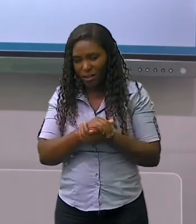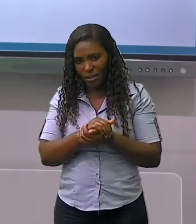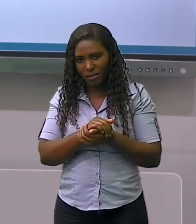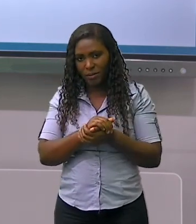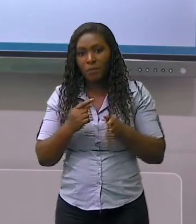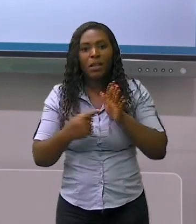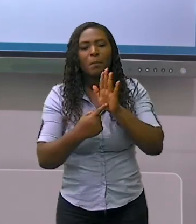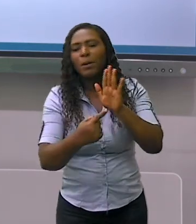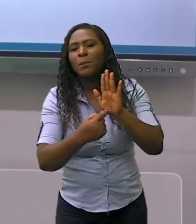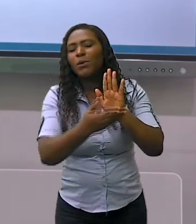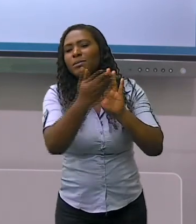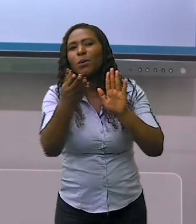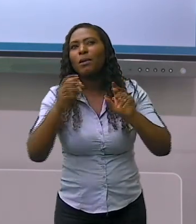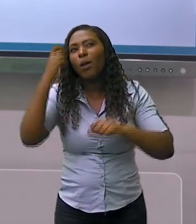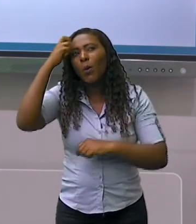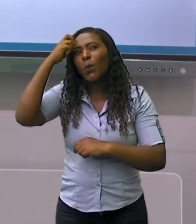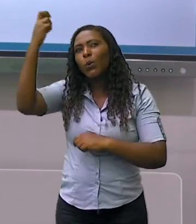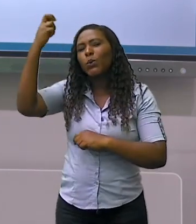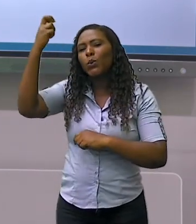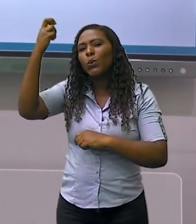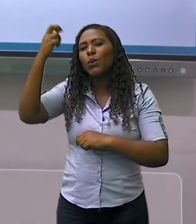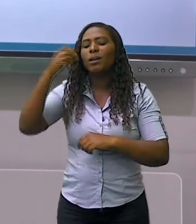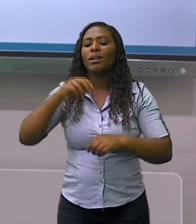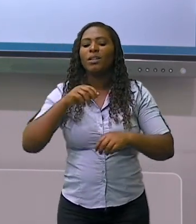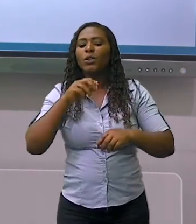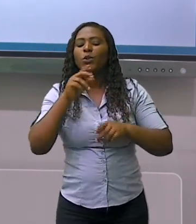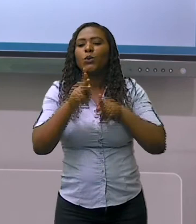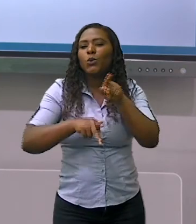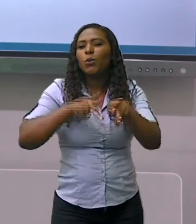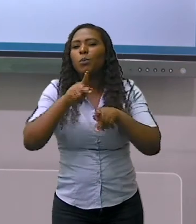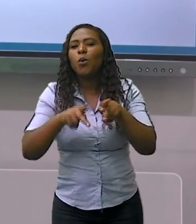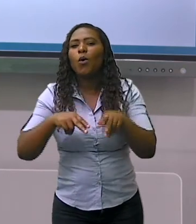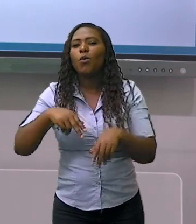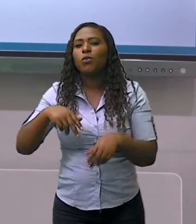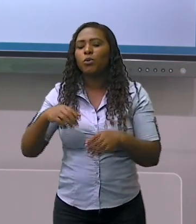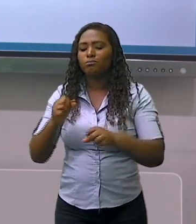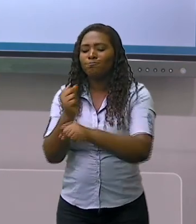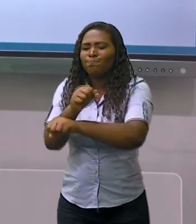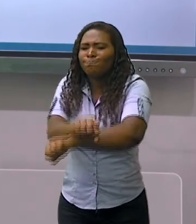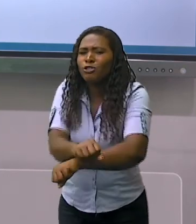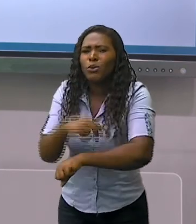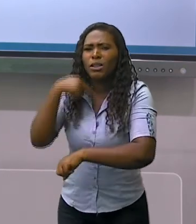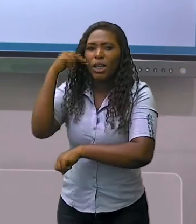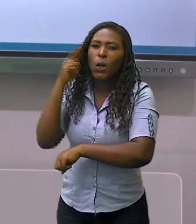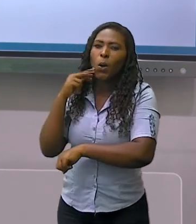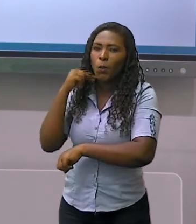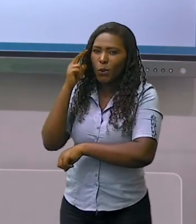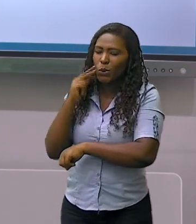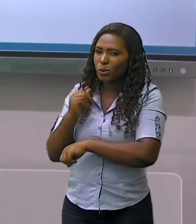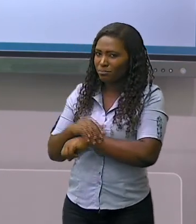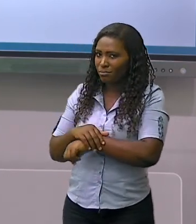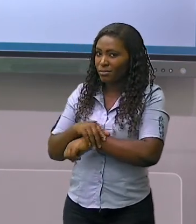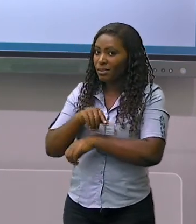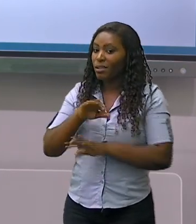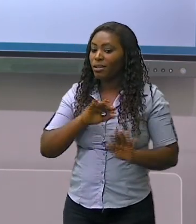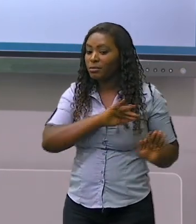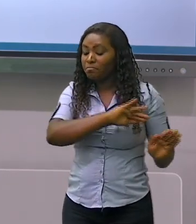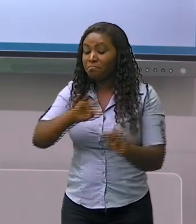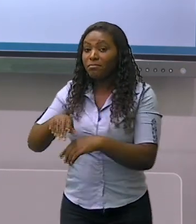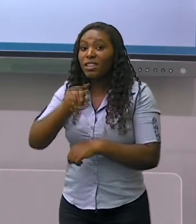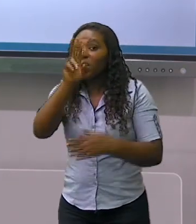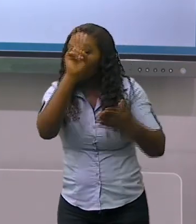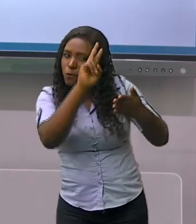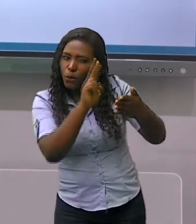cultura quilombola. Eu farei a leitura de uma lenda deste povo, a lenda das